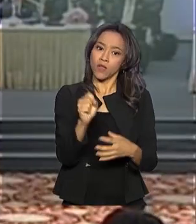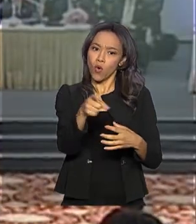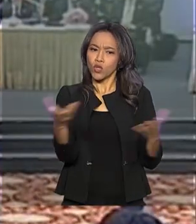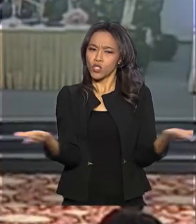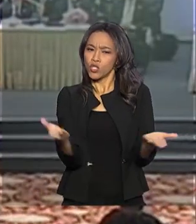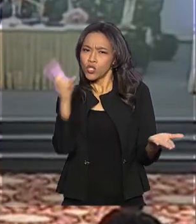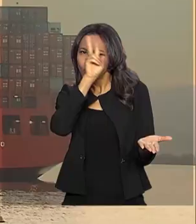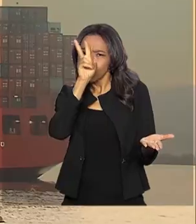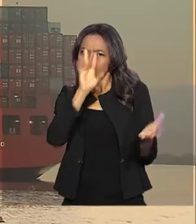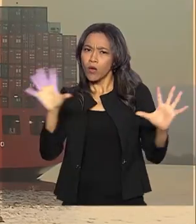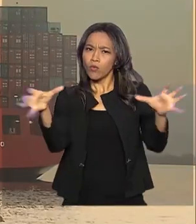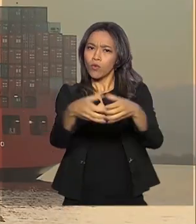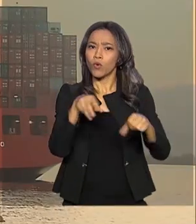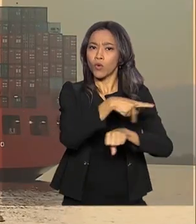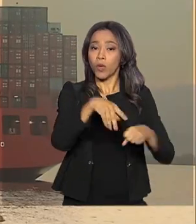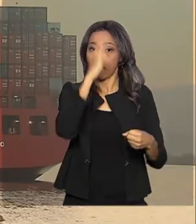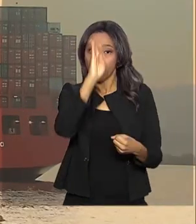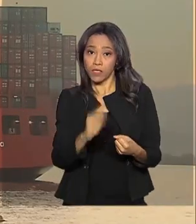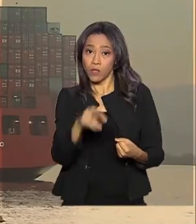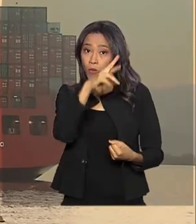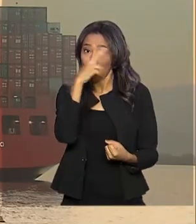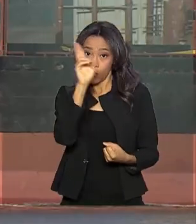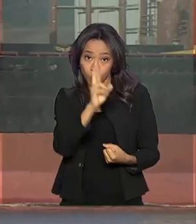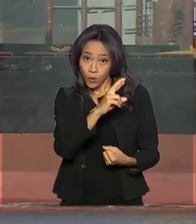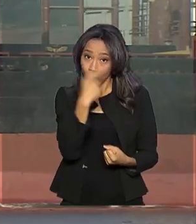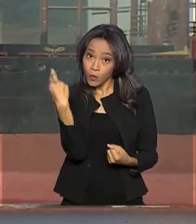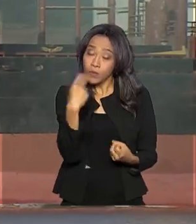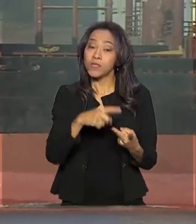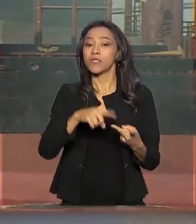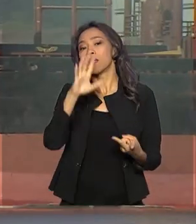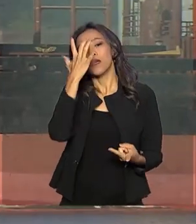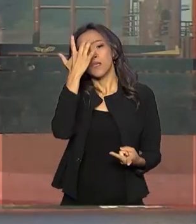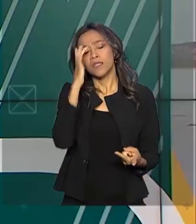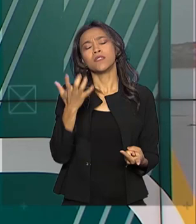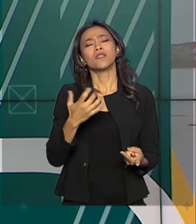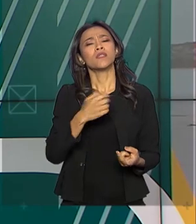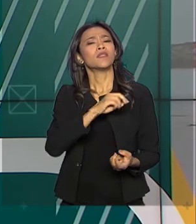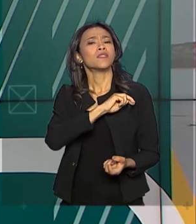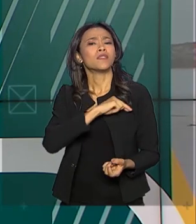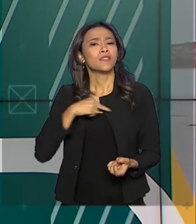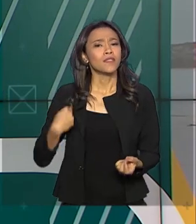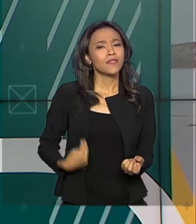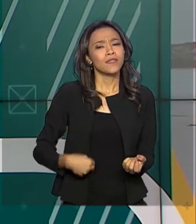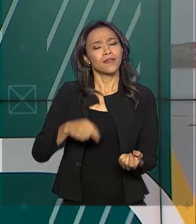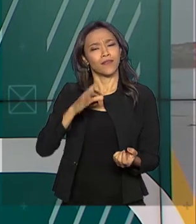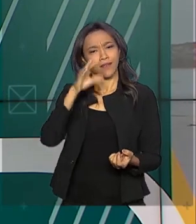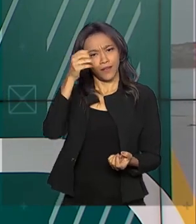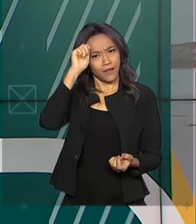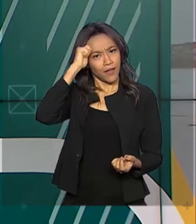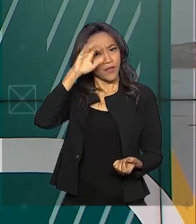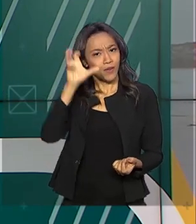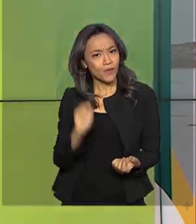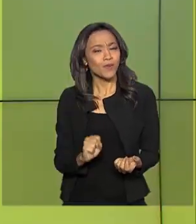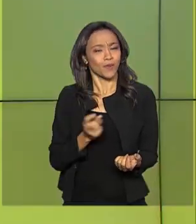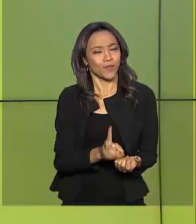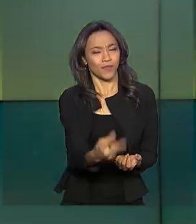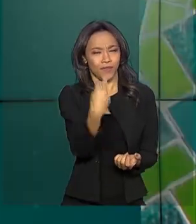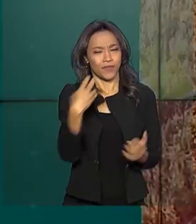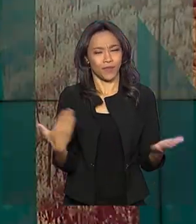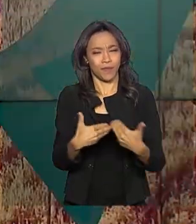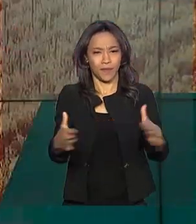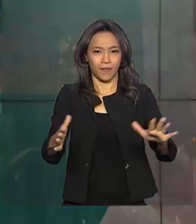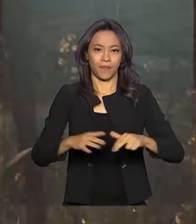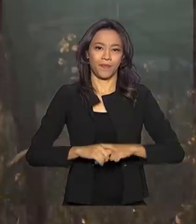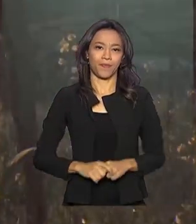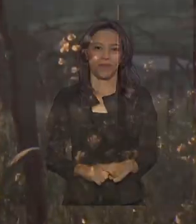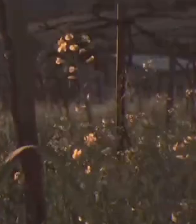bloco formado por Brasil, Rússia, Índia, China e África do Sul. Fique com a gente, o Brasil em Dia já está no ar.